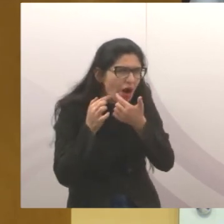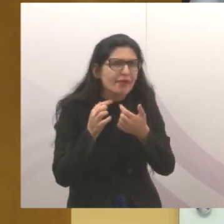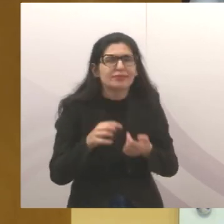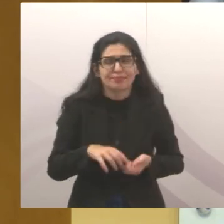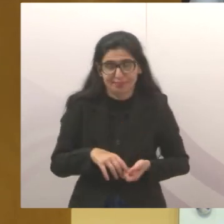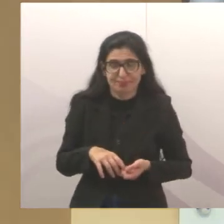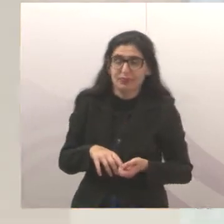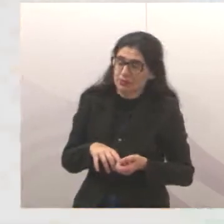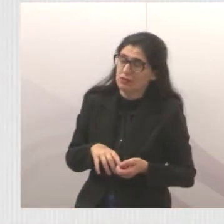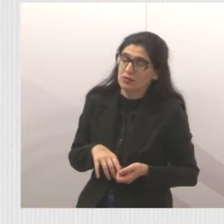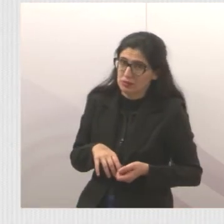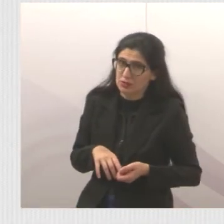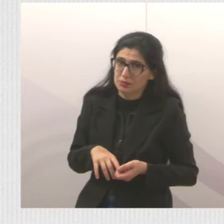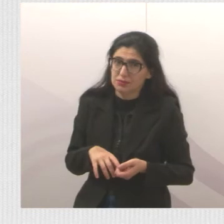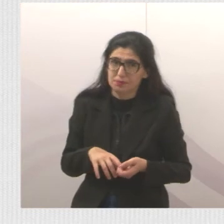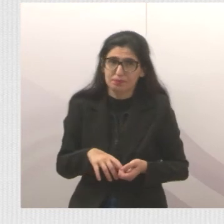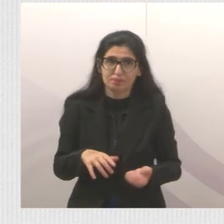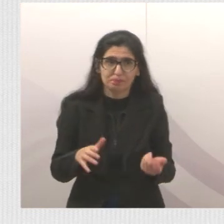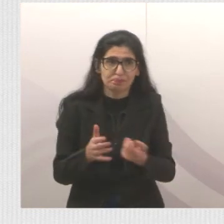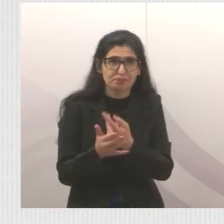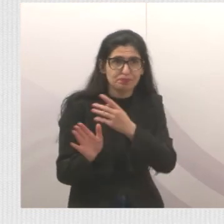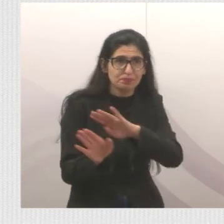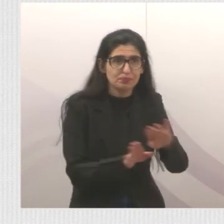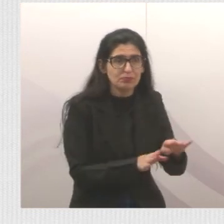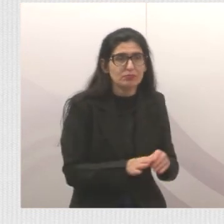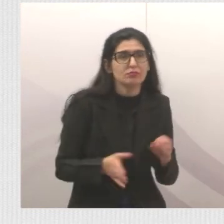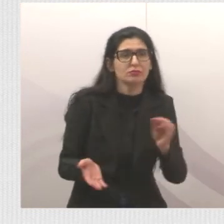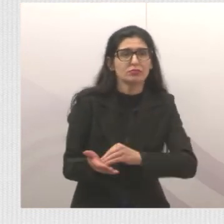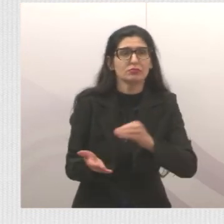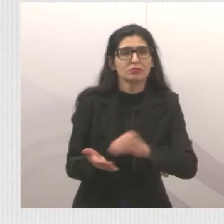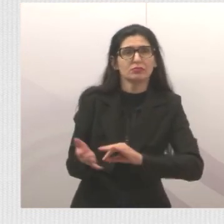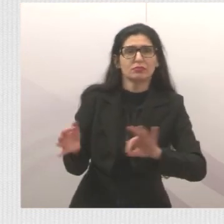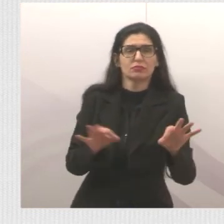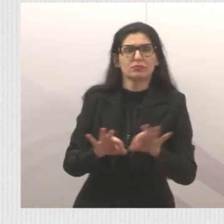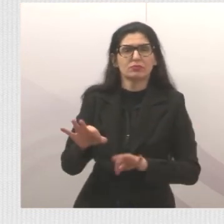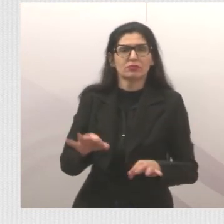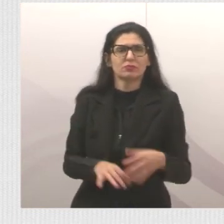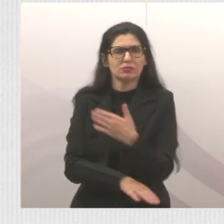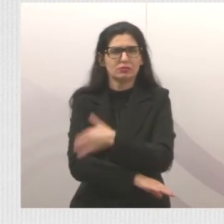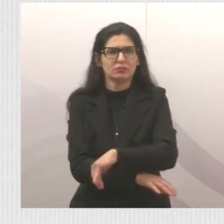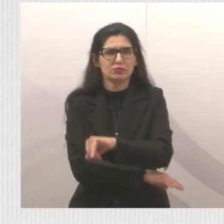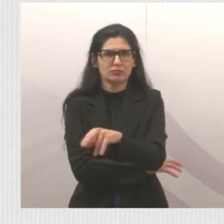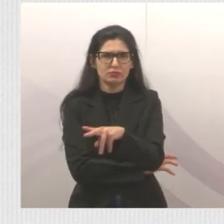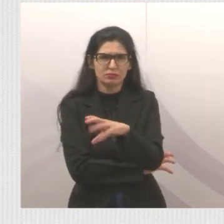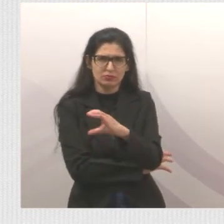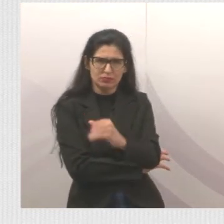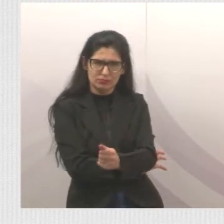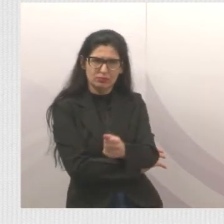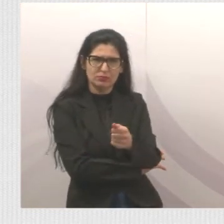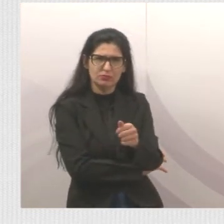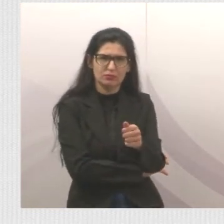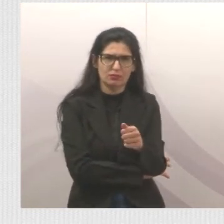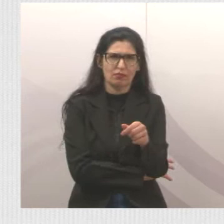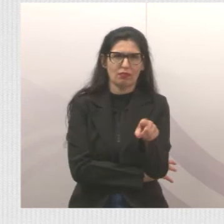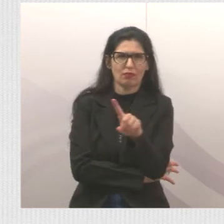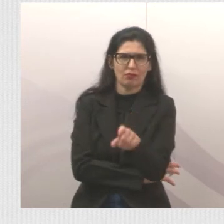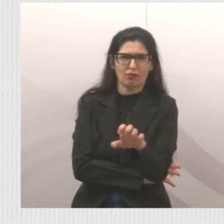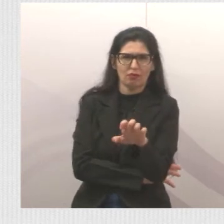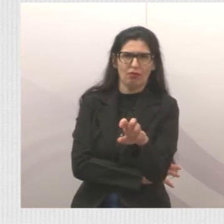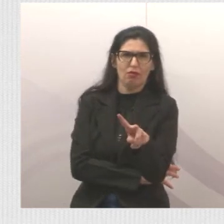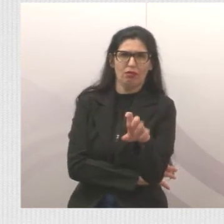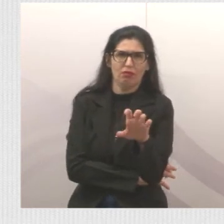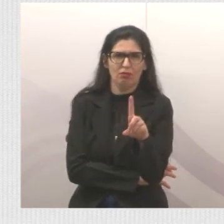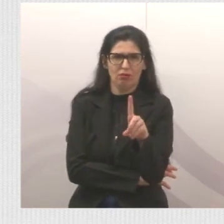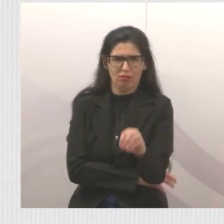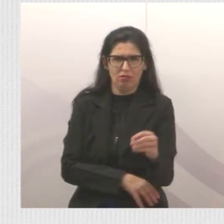Falta de manutenção na rua Juca de Azevedo, no centro. O povo fala, ah,